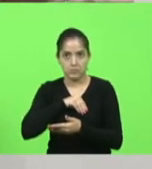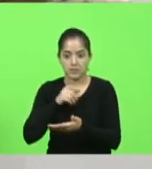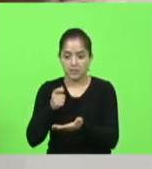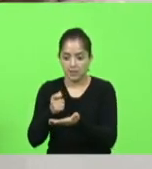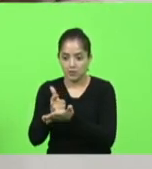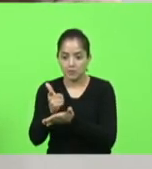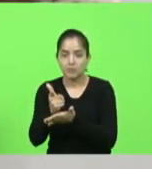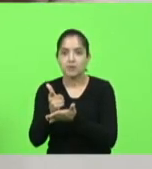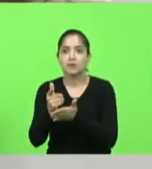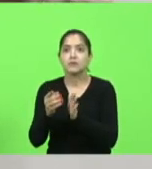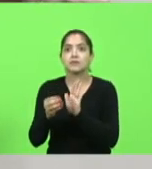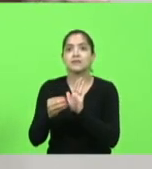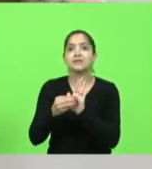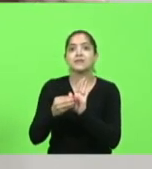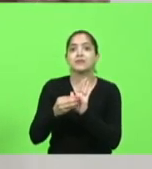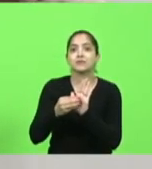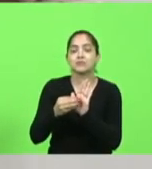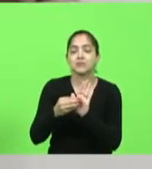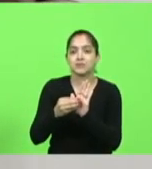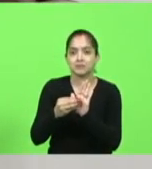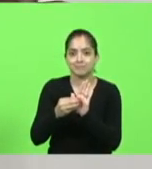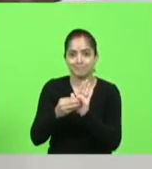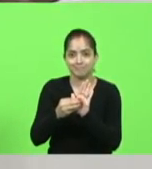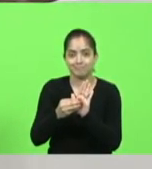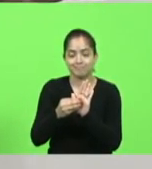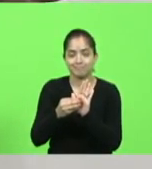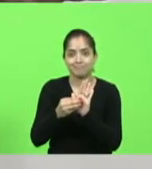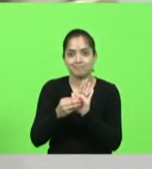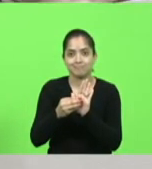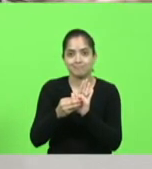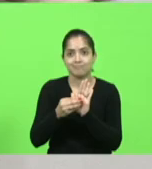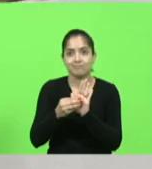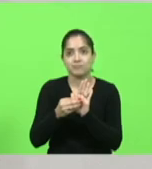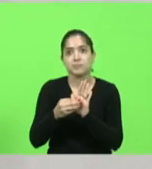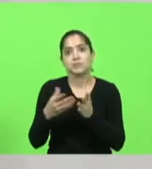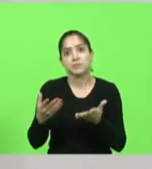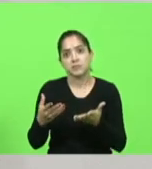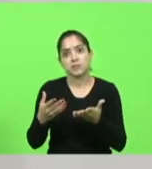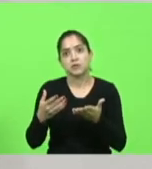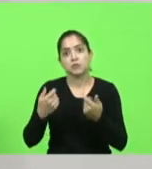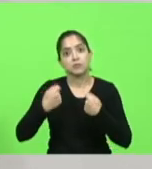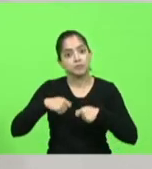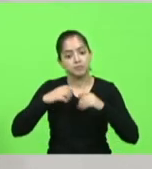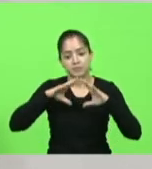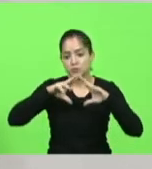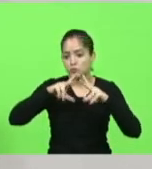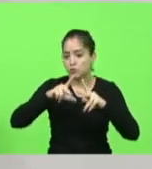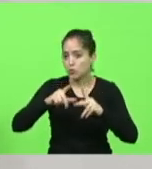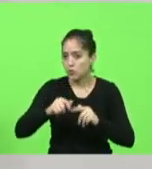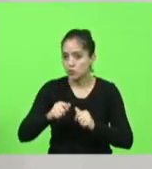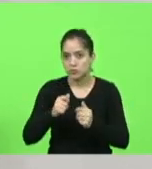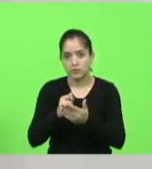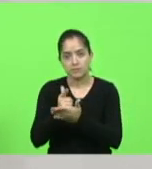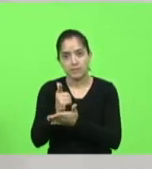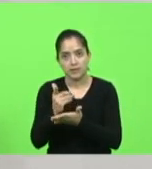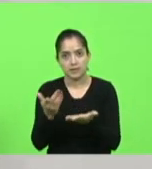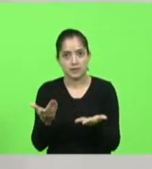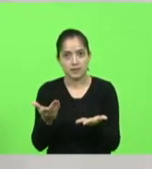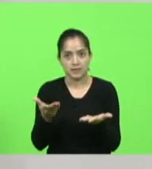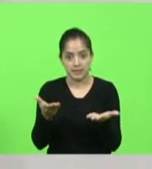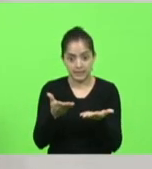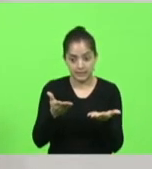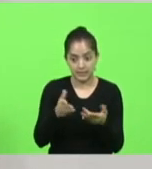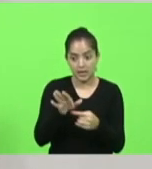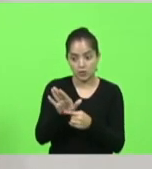está faltando 300 milhões por mês. Então, todo mundo tem que colaborar. Quem está agora ajudando a